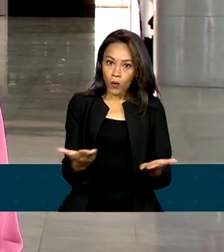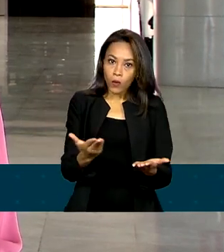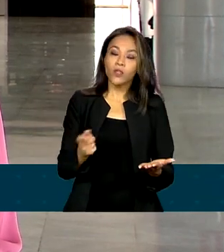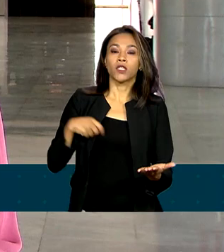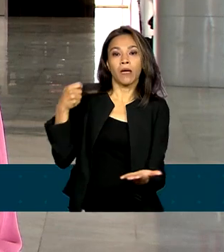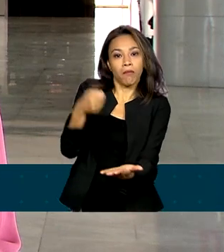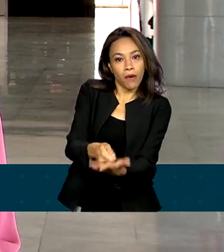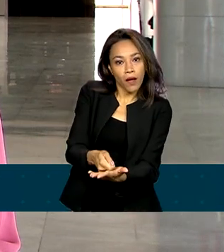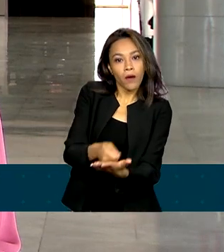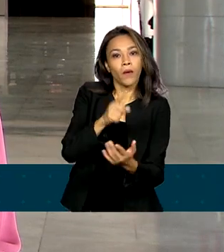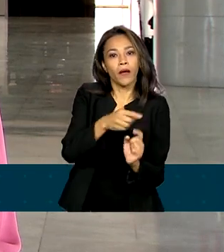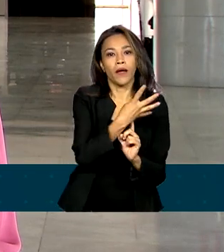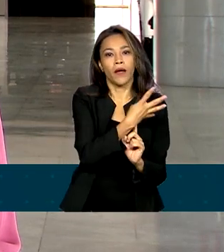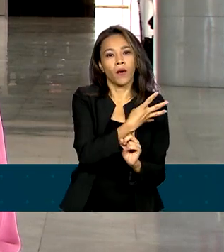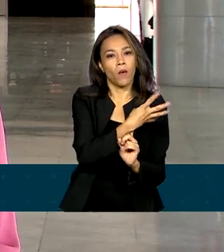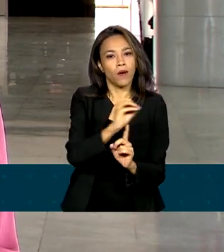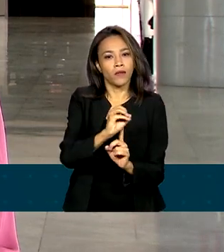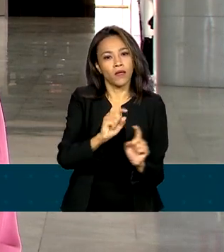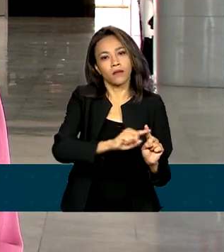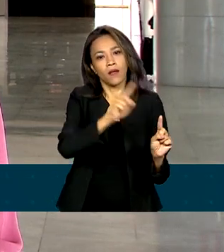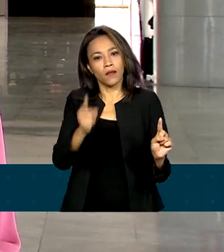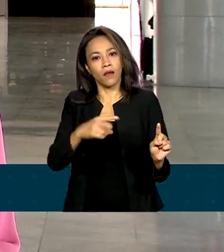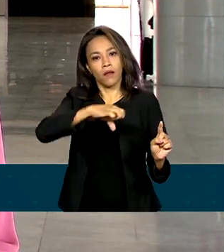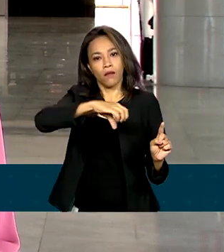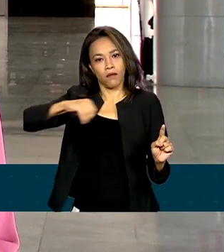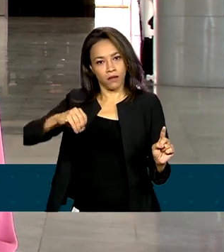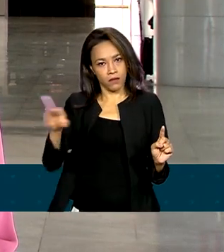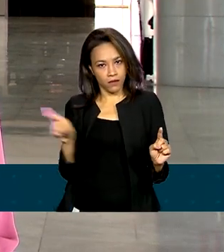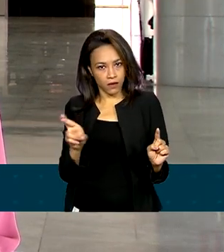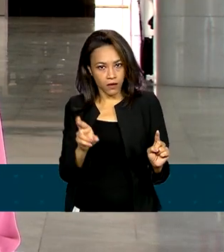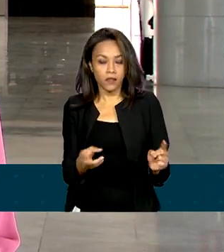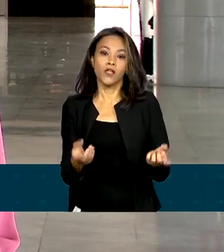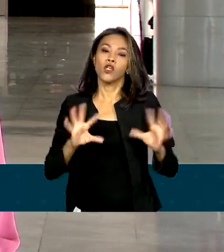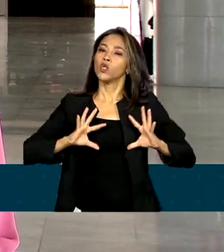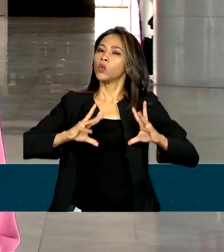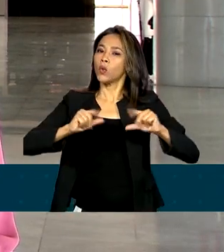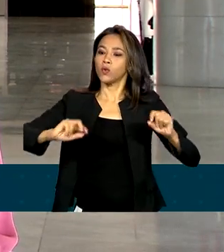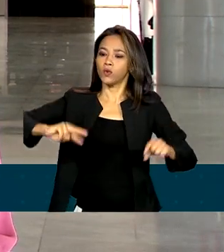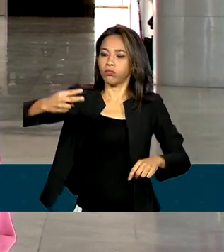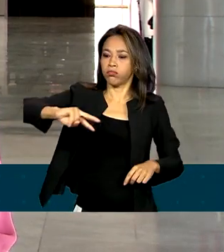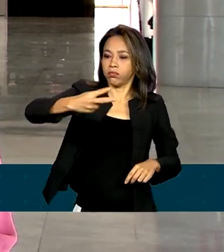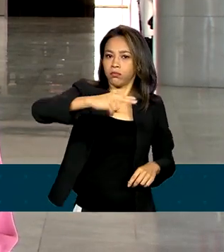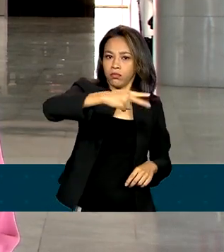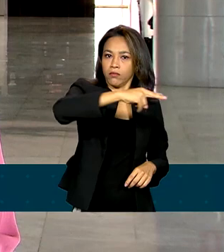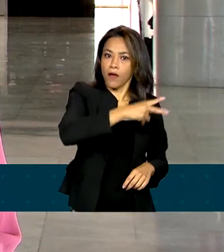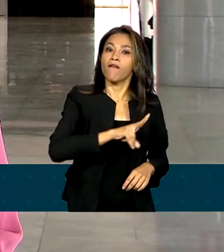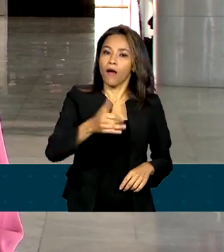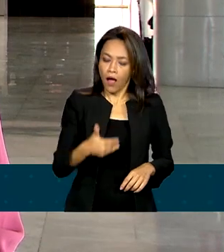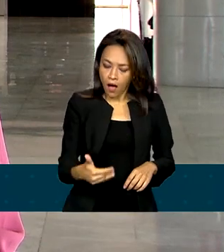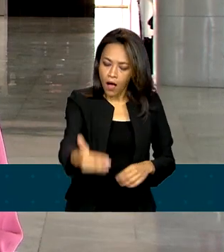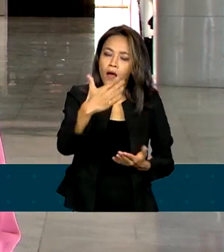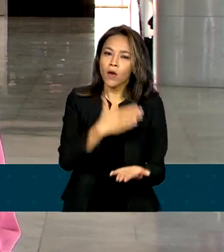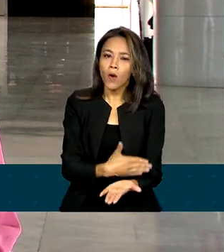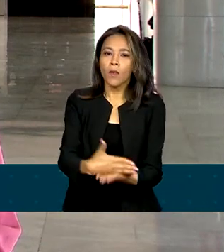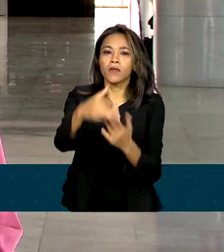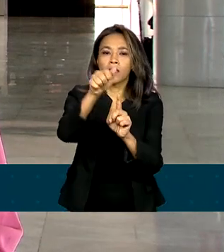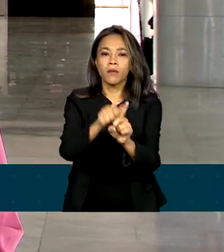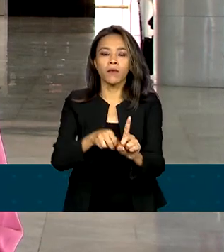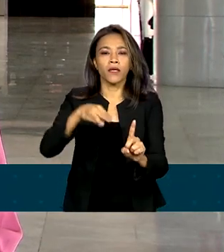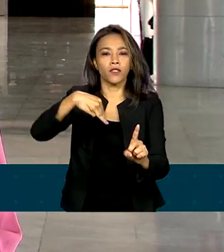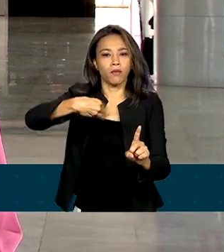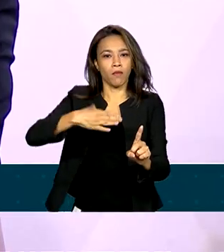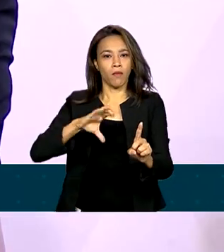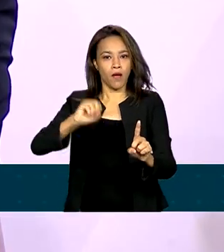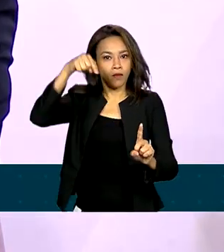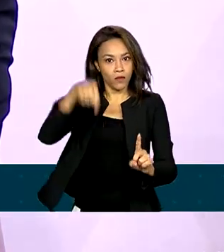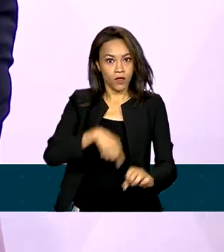pagos vão de R 400 a R 900. Todos os reajustes já passam a valer a partir de março deste